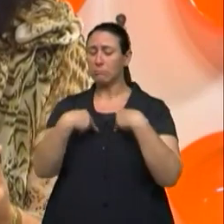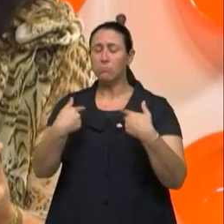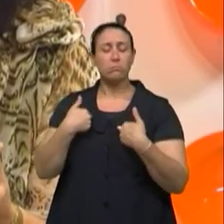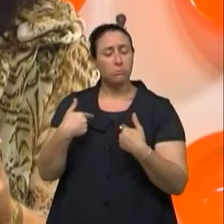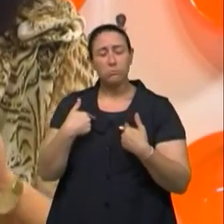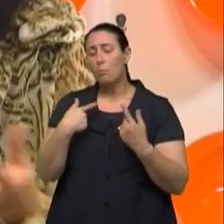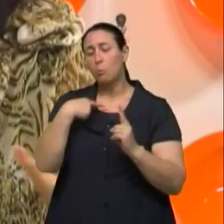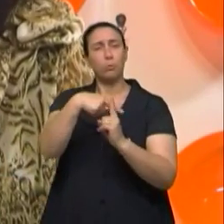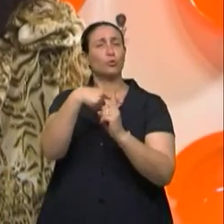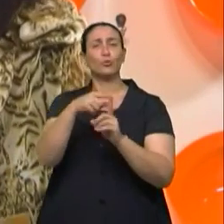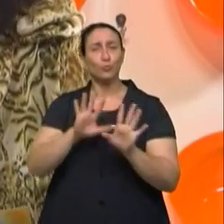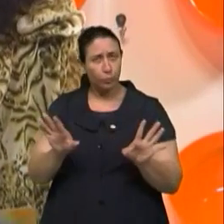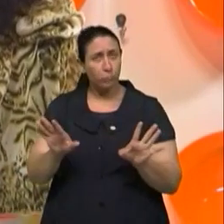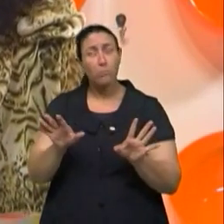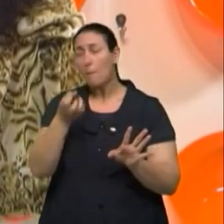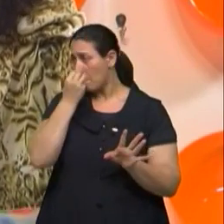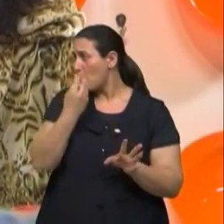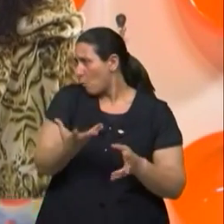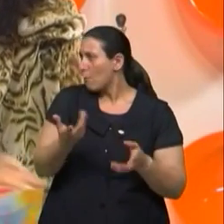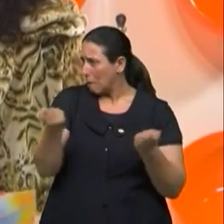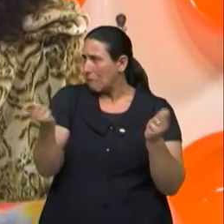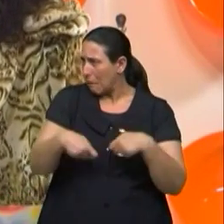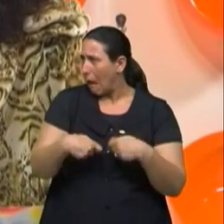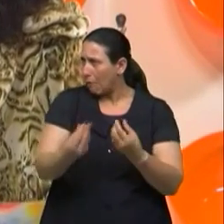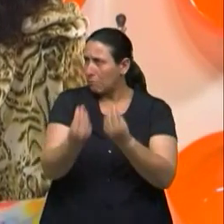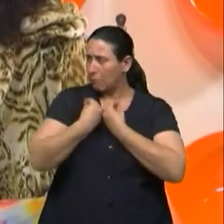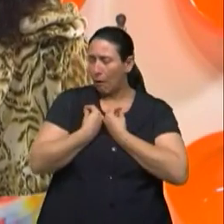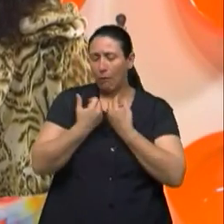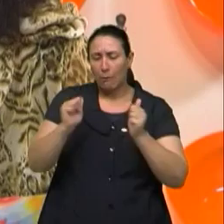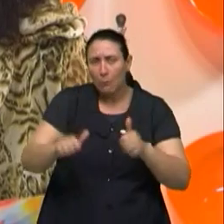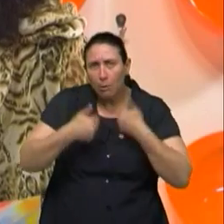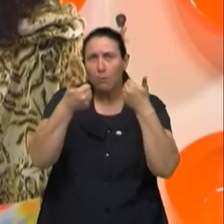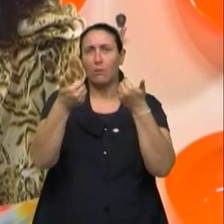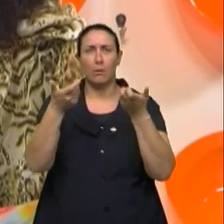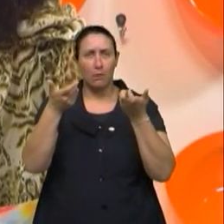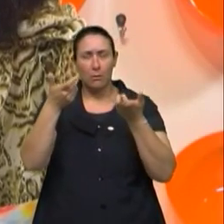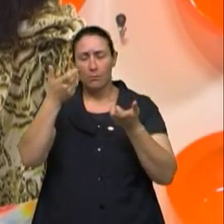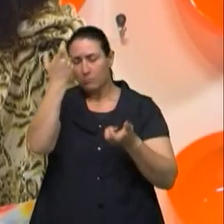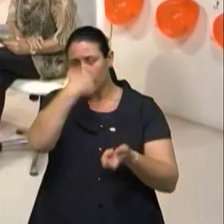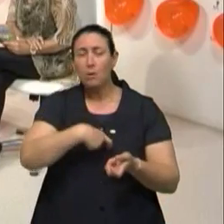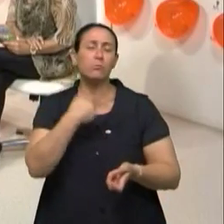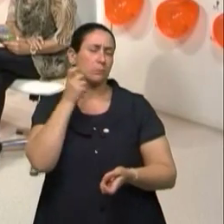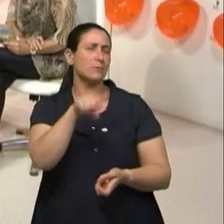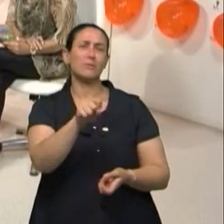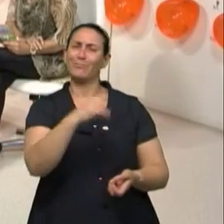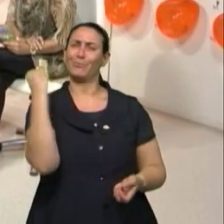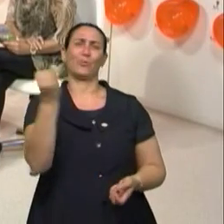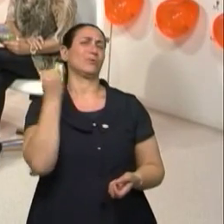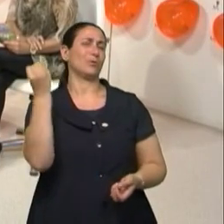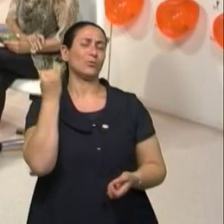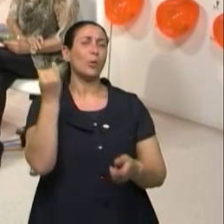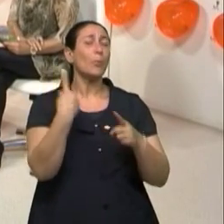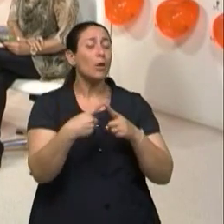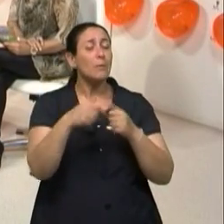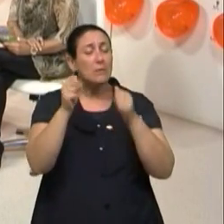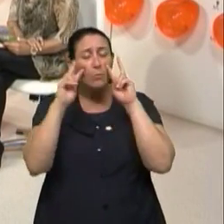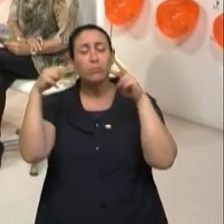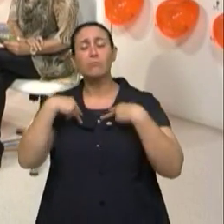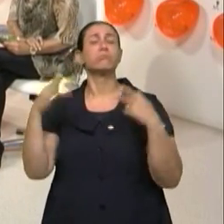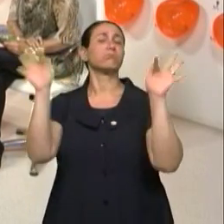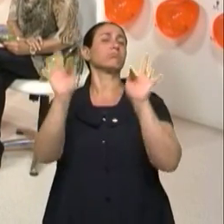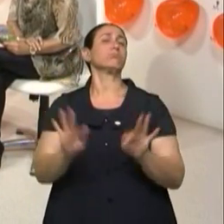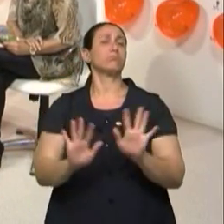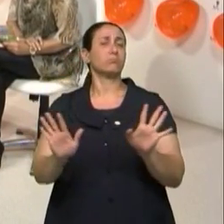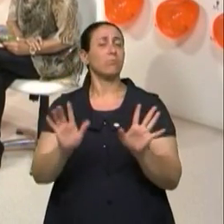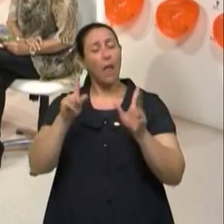bem particular, também faz, tem um efeito diferente para os que não encaram assim. Isso é fundamental, na verdade, porque a gente diz que a